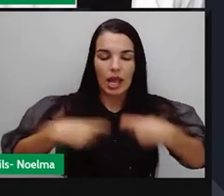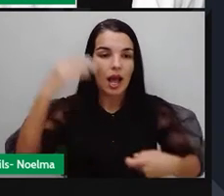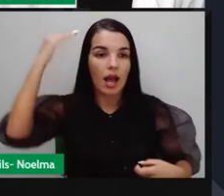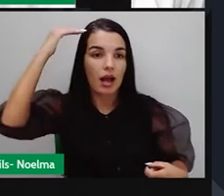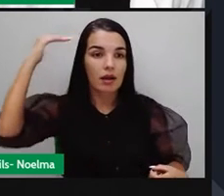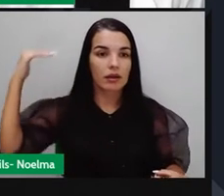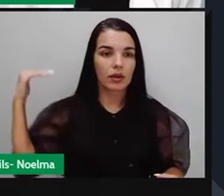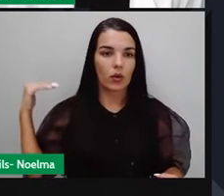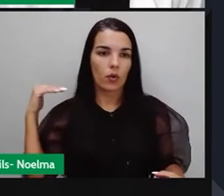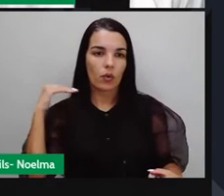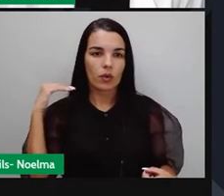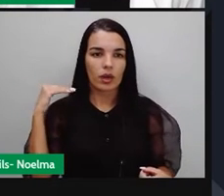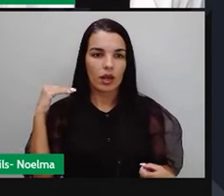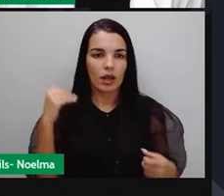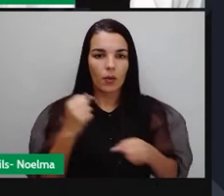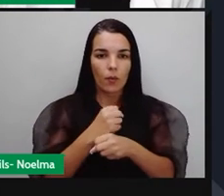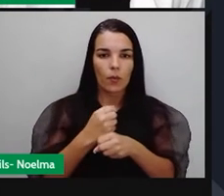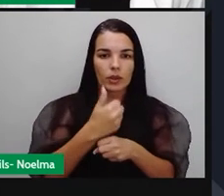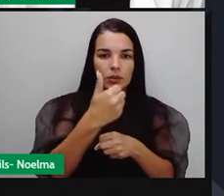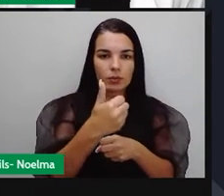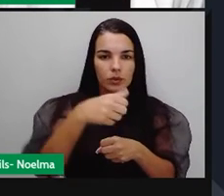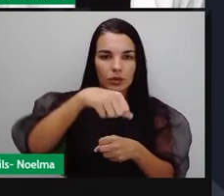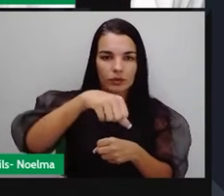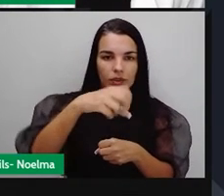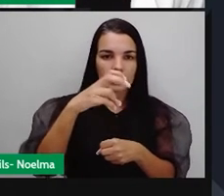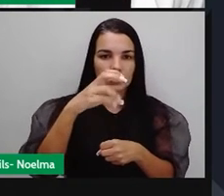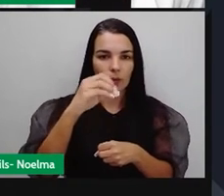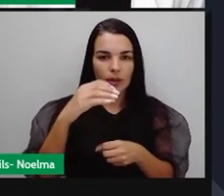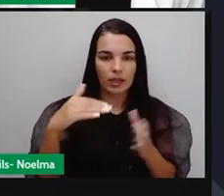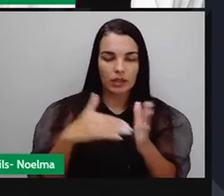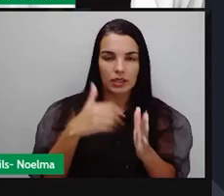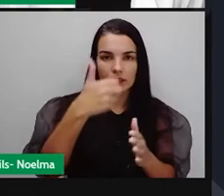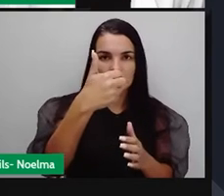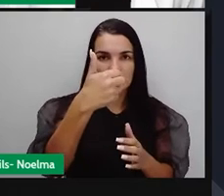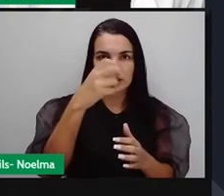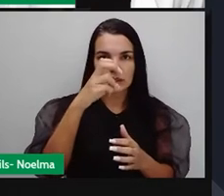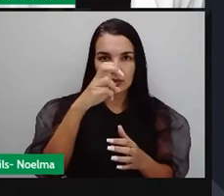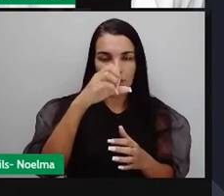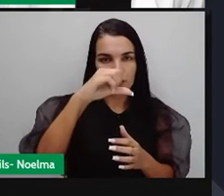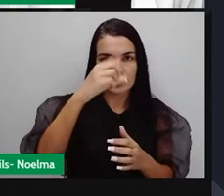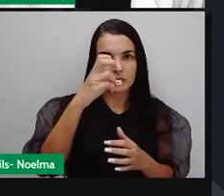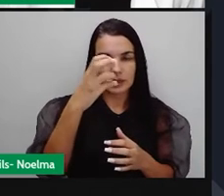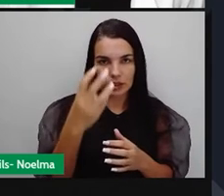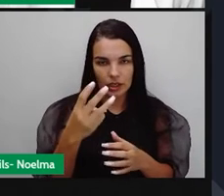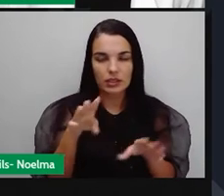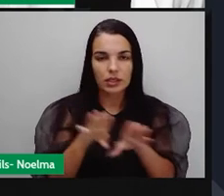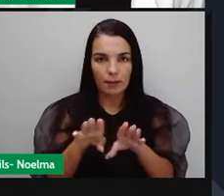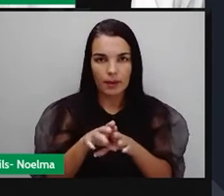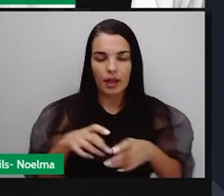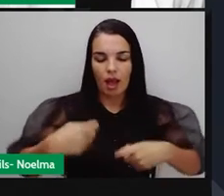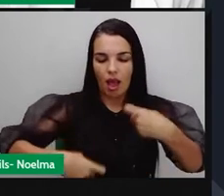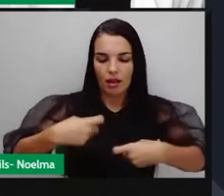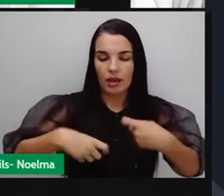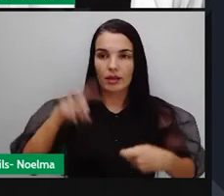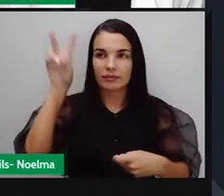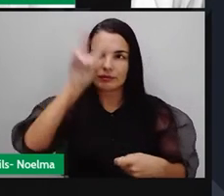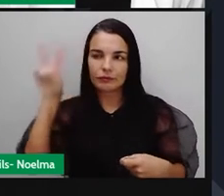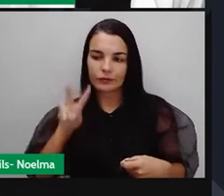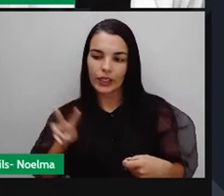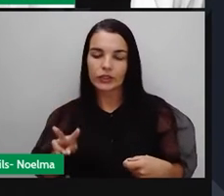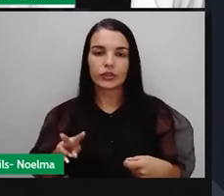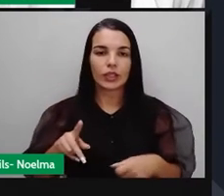aconteceu de 50 a 53. Houve a Guerra do Vietnã, que foi um espetáculo de morte e